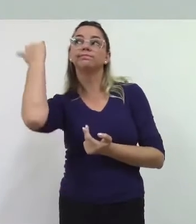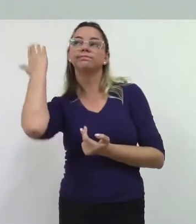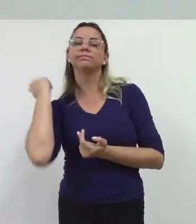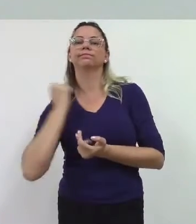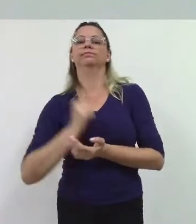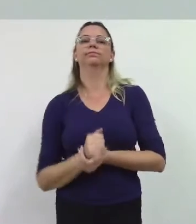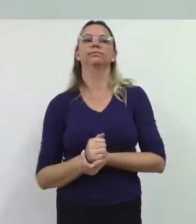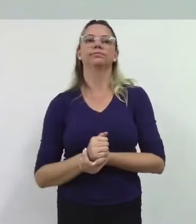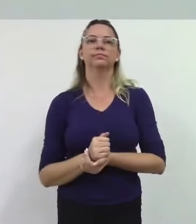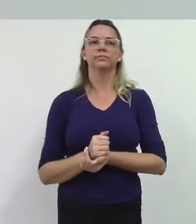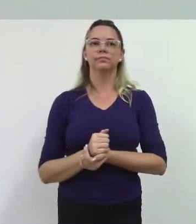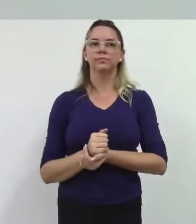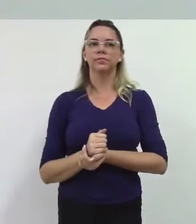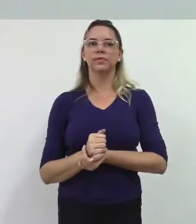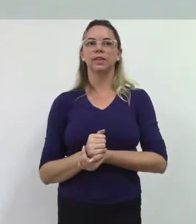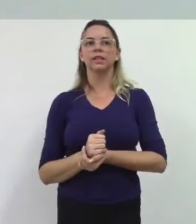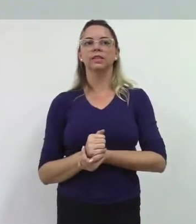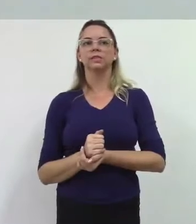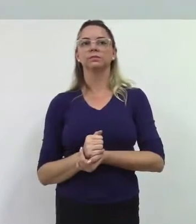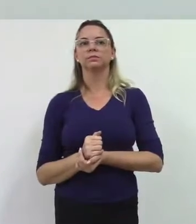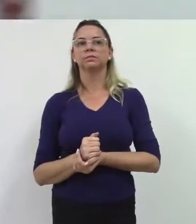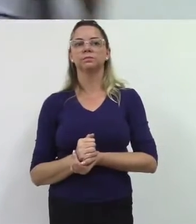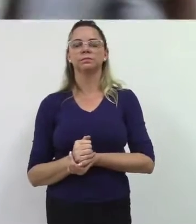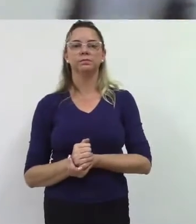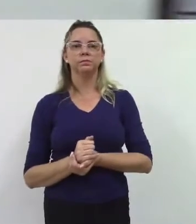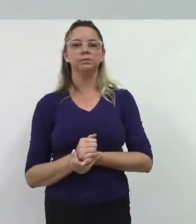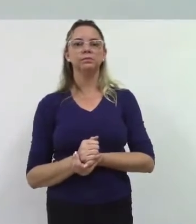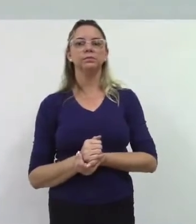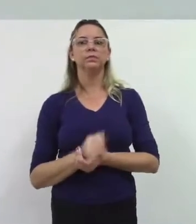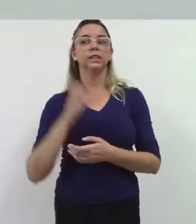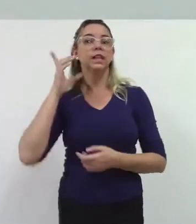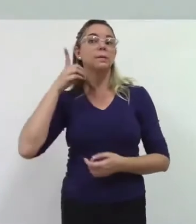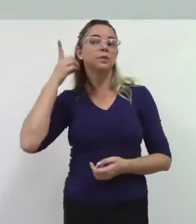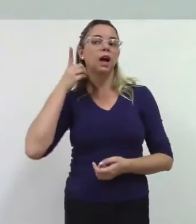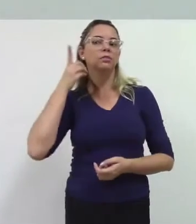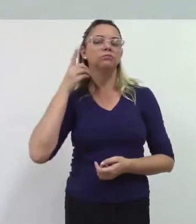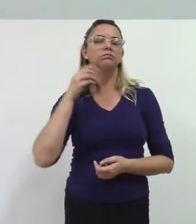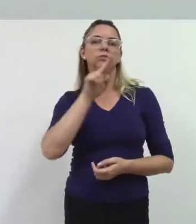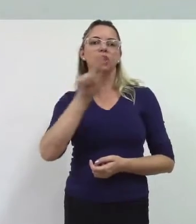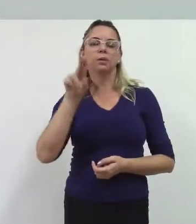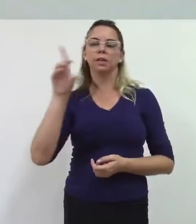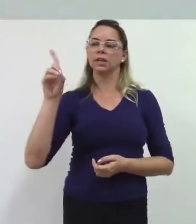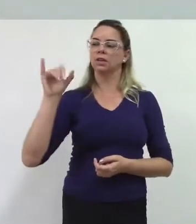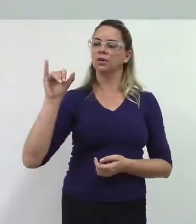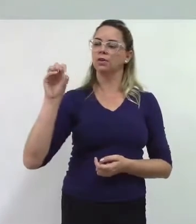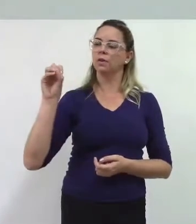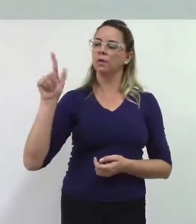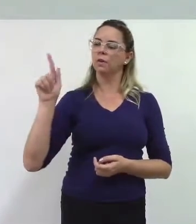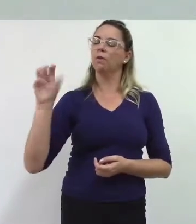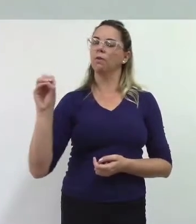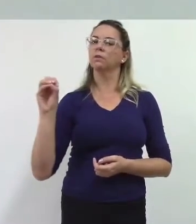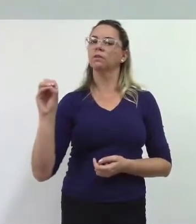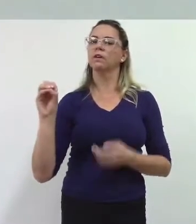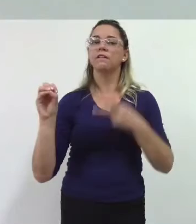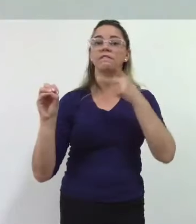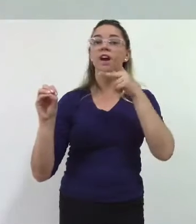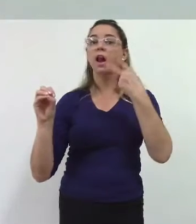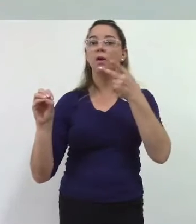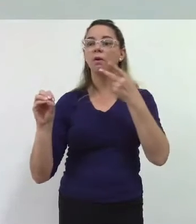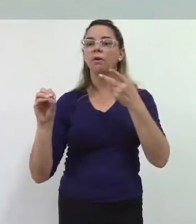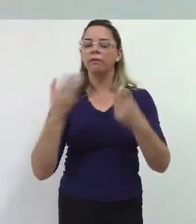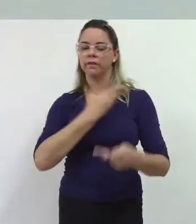uma obra que está por vir onde o deputado Diogo Moraes falou com o governador